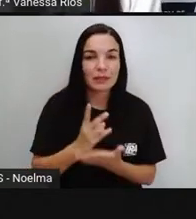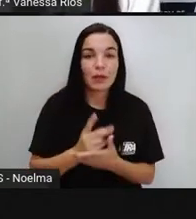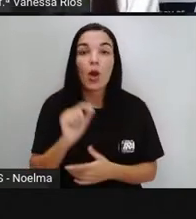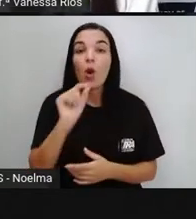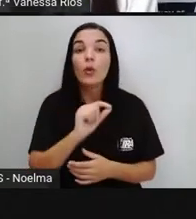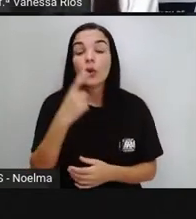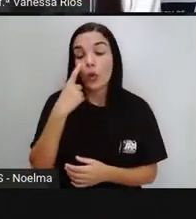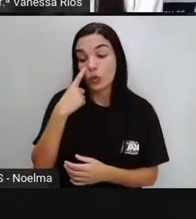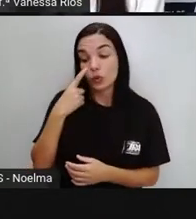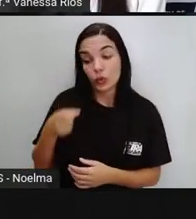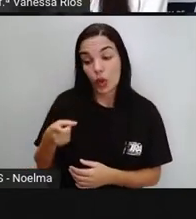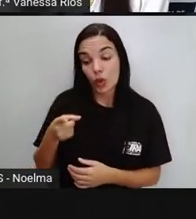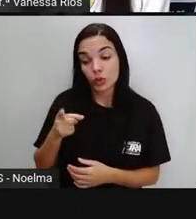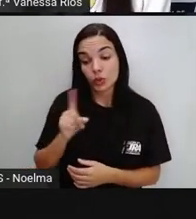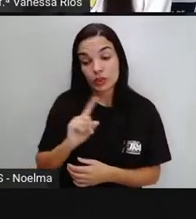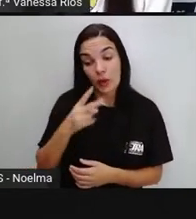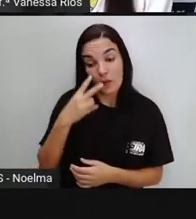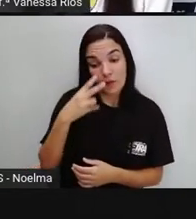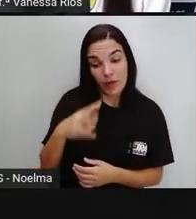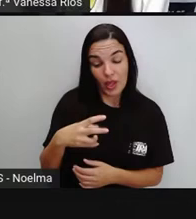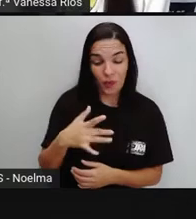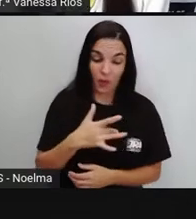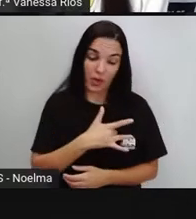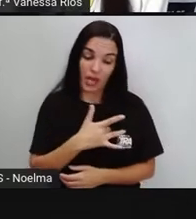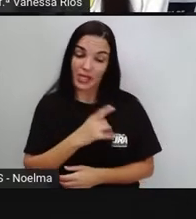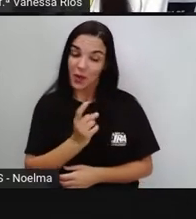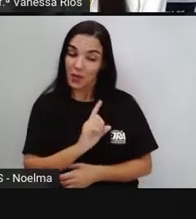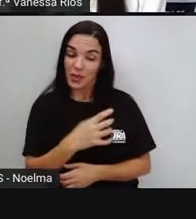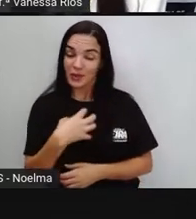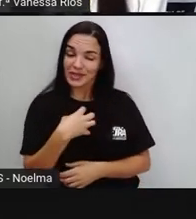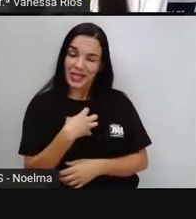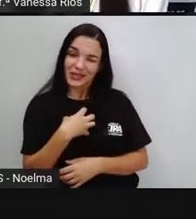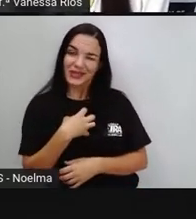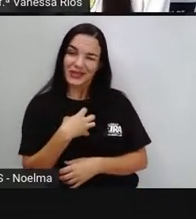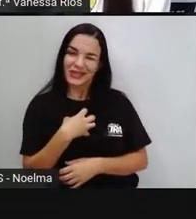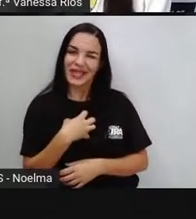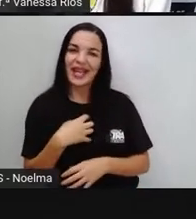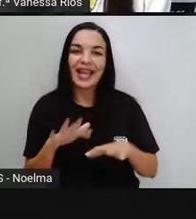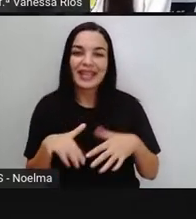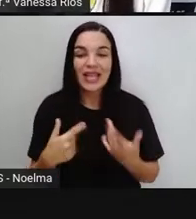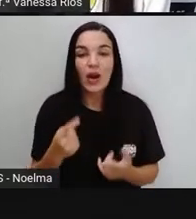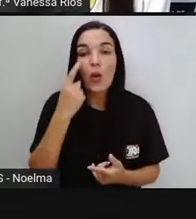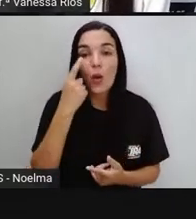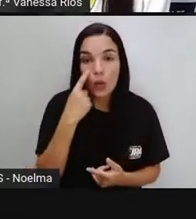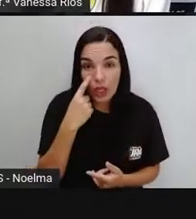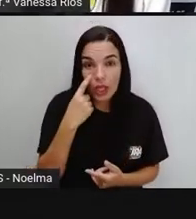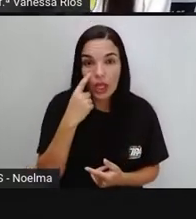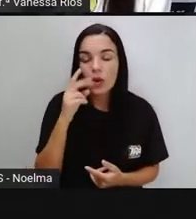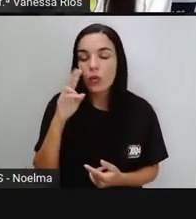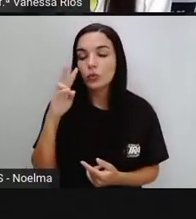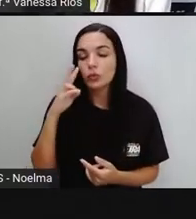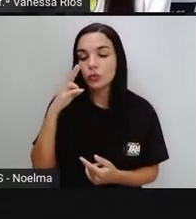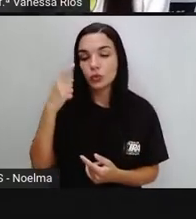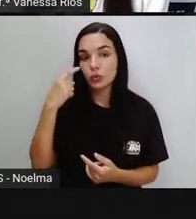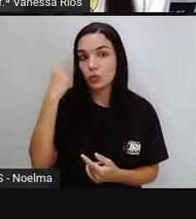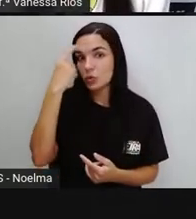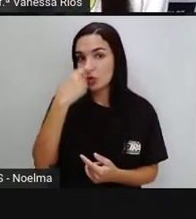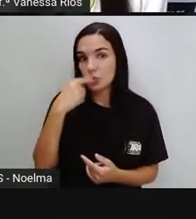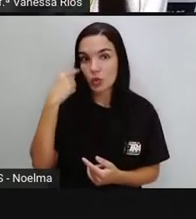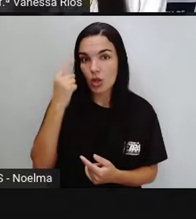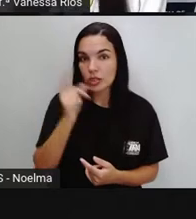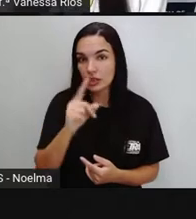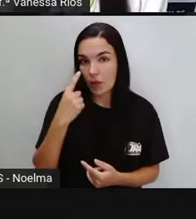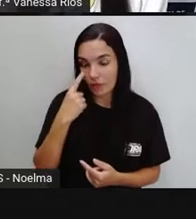ah, o que os olhos não veem, o coração não sente. Aí a Pro colocou, o que os olhos não veem, o corpo sente.